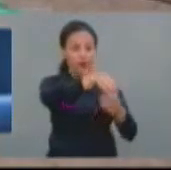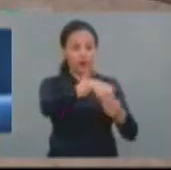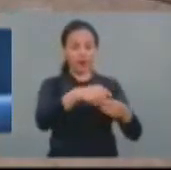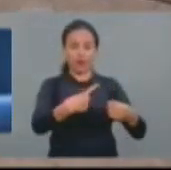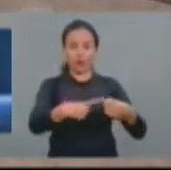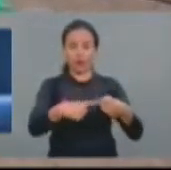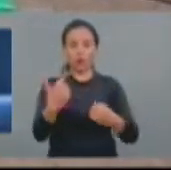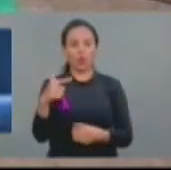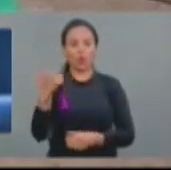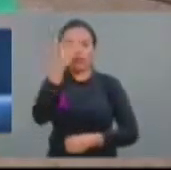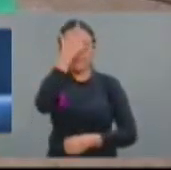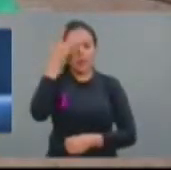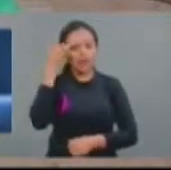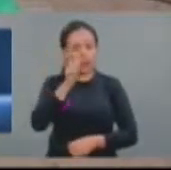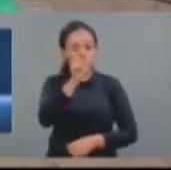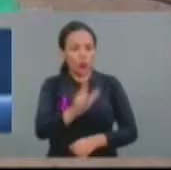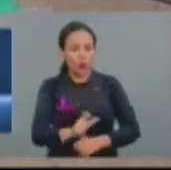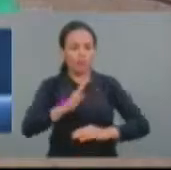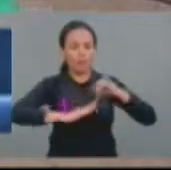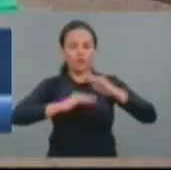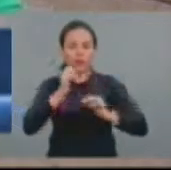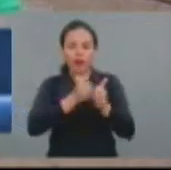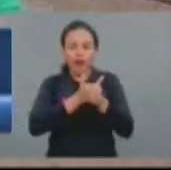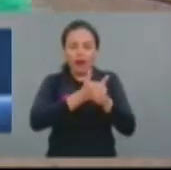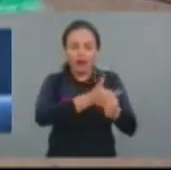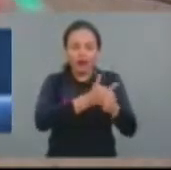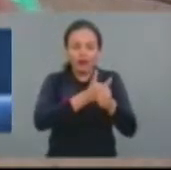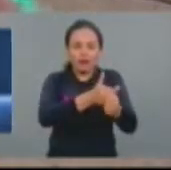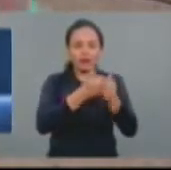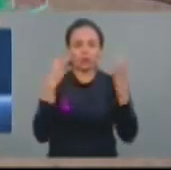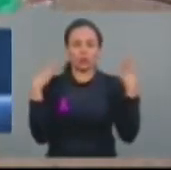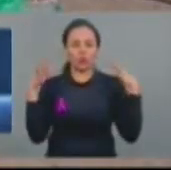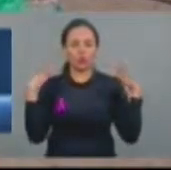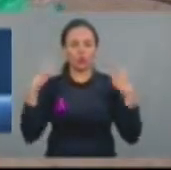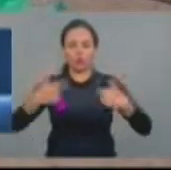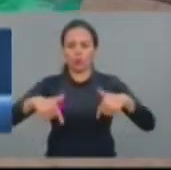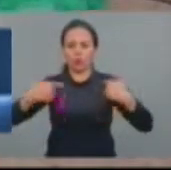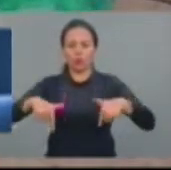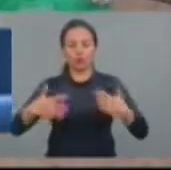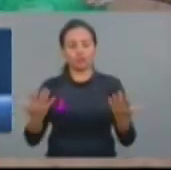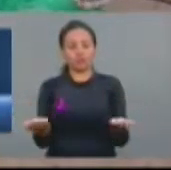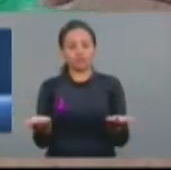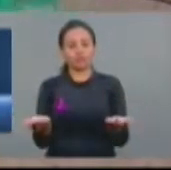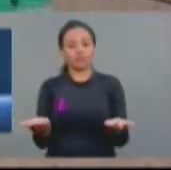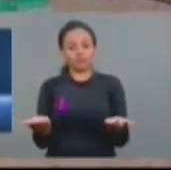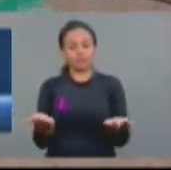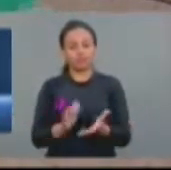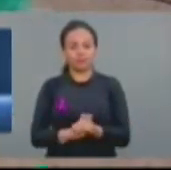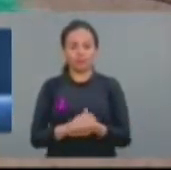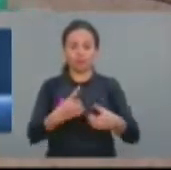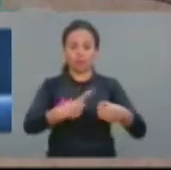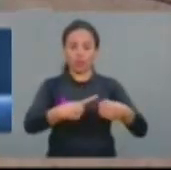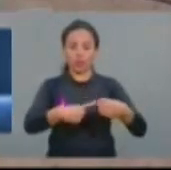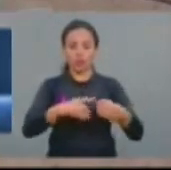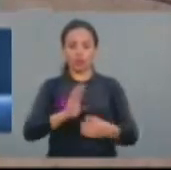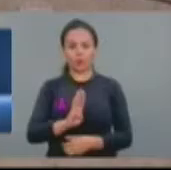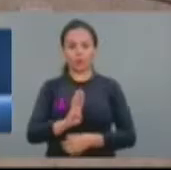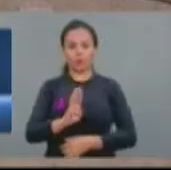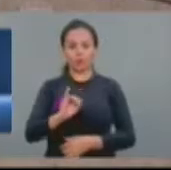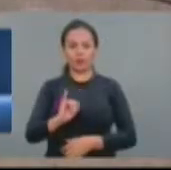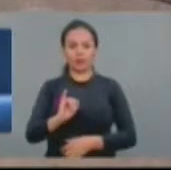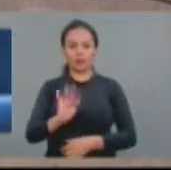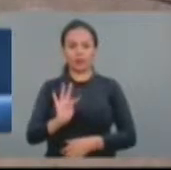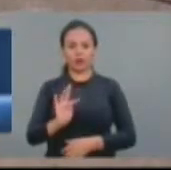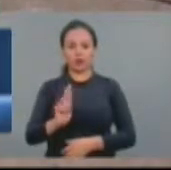levar um curso profissionalizante para Bitupitá, porque o Estado do Ceará ainda não descobriu